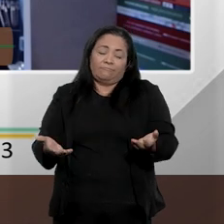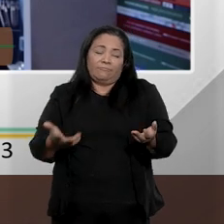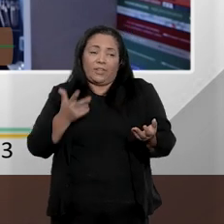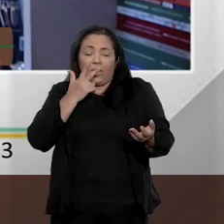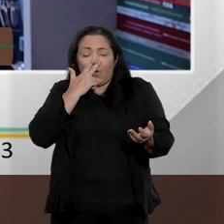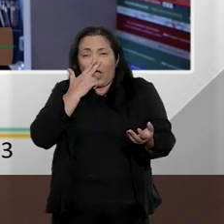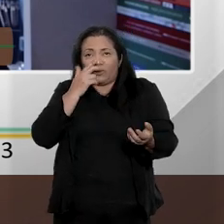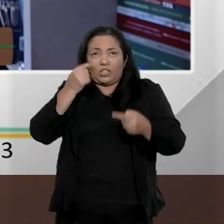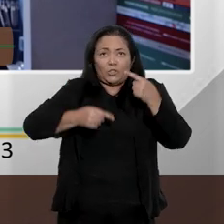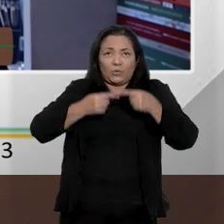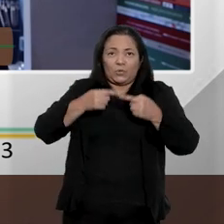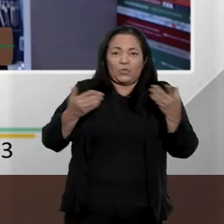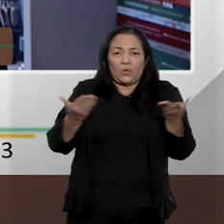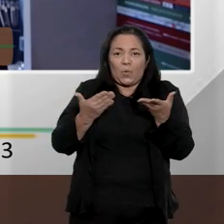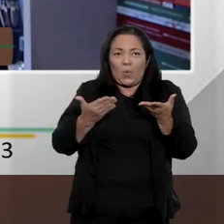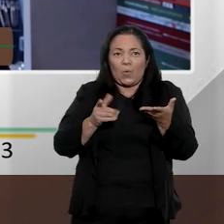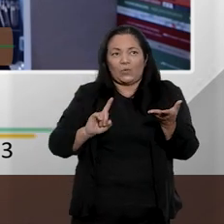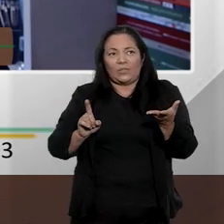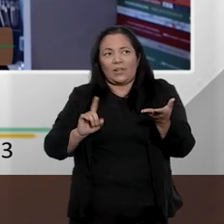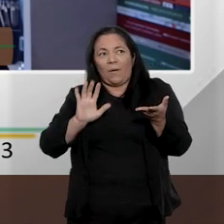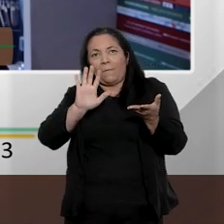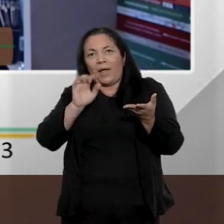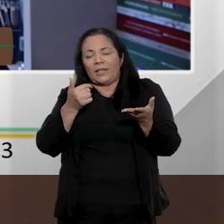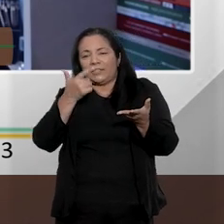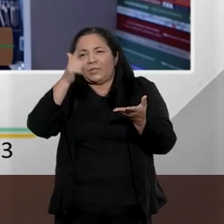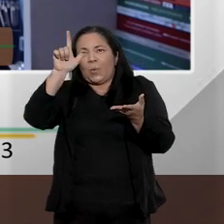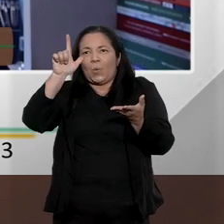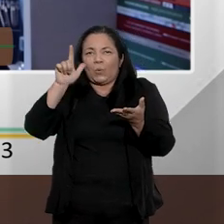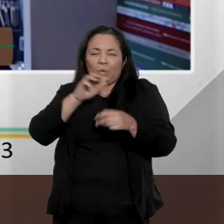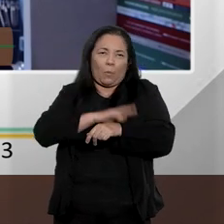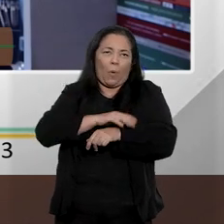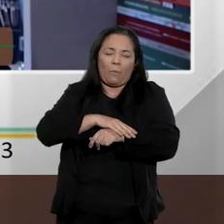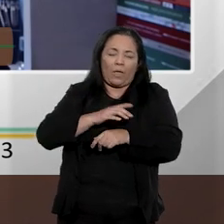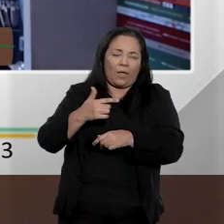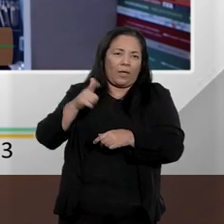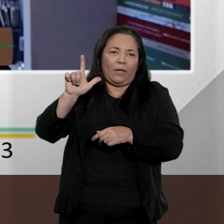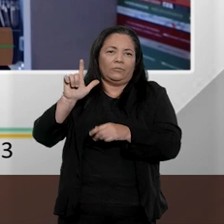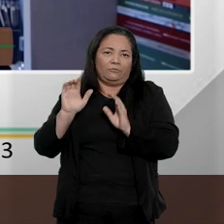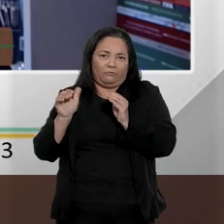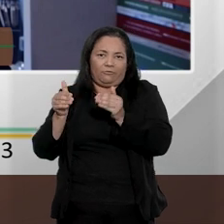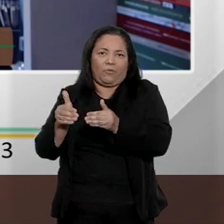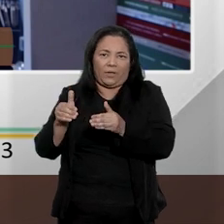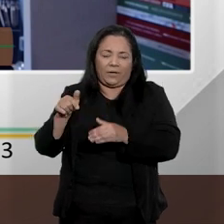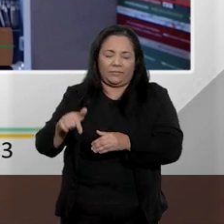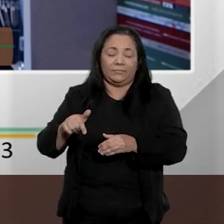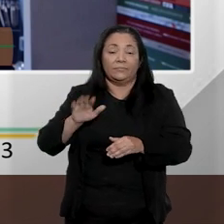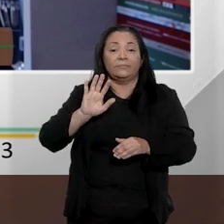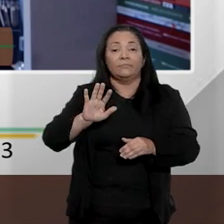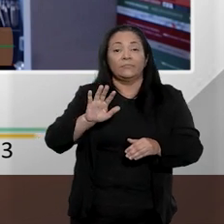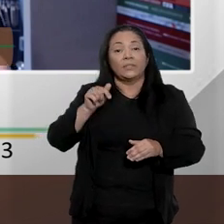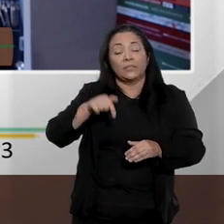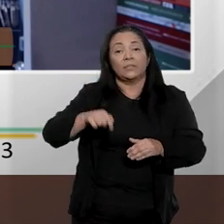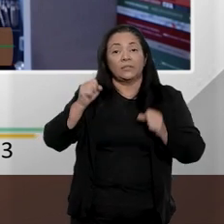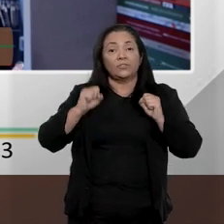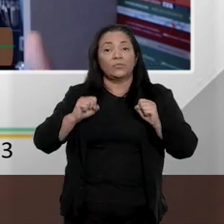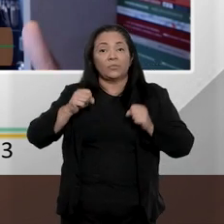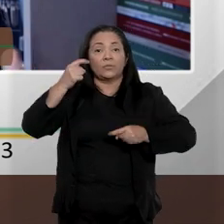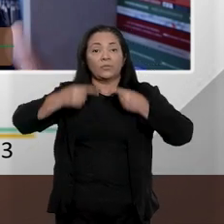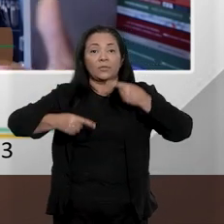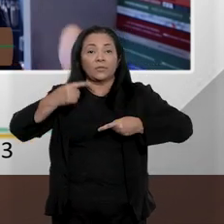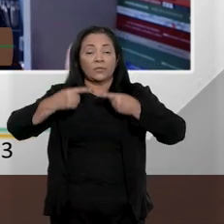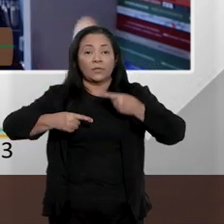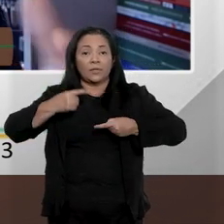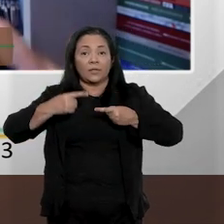agora, seria para um episódio próprio, mas talvez nós pudéssemos aqui discorrer como a estrutura,